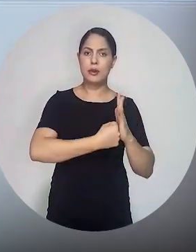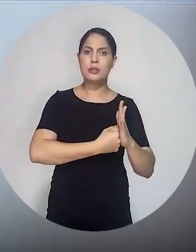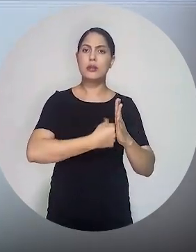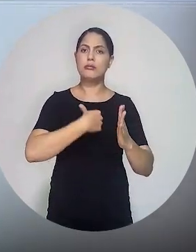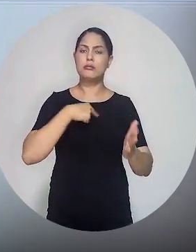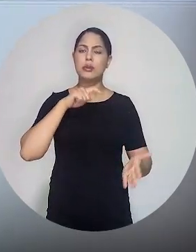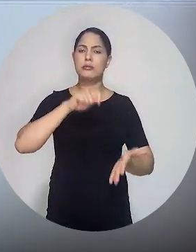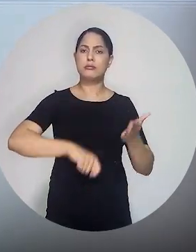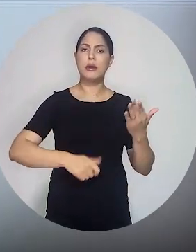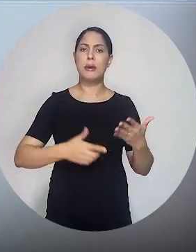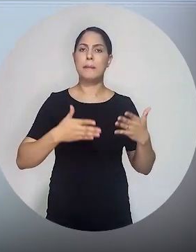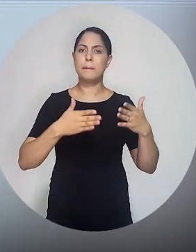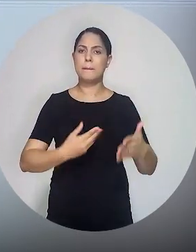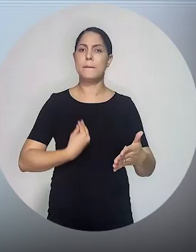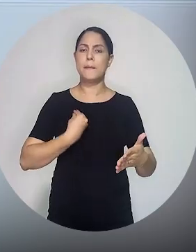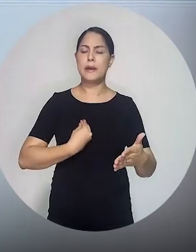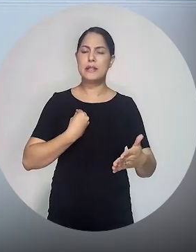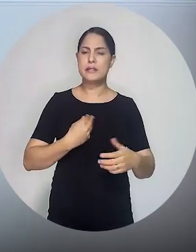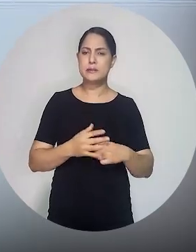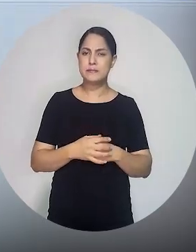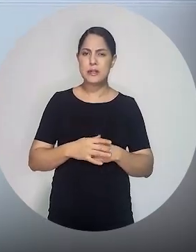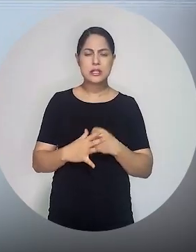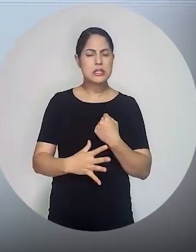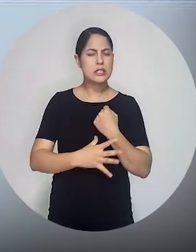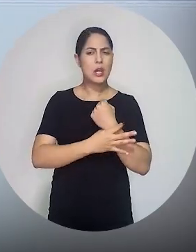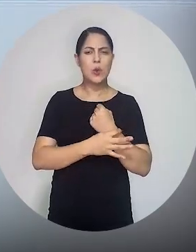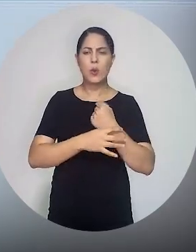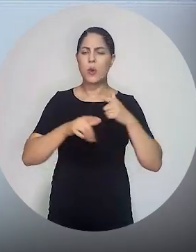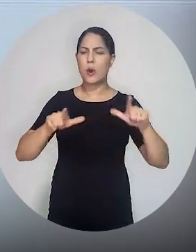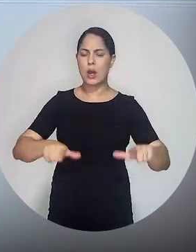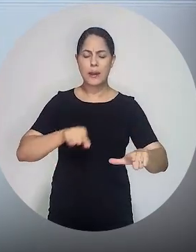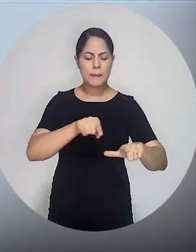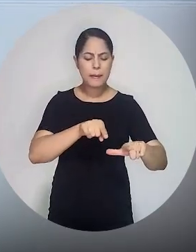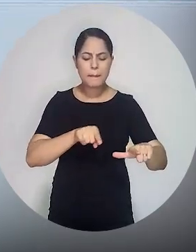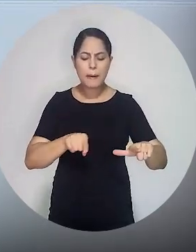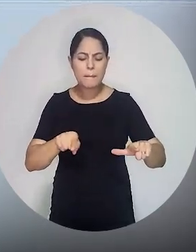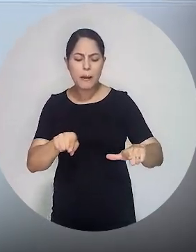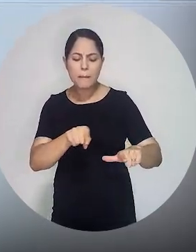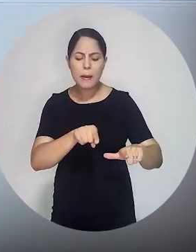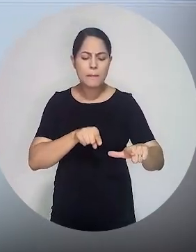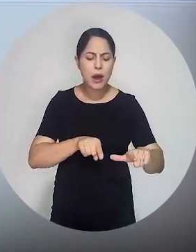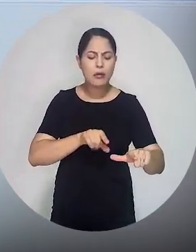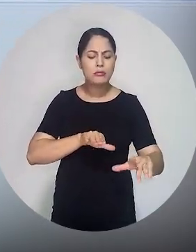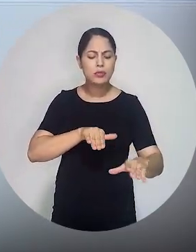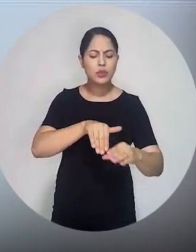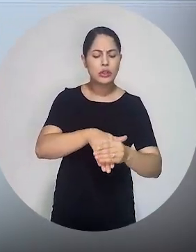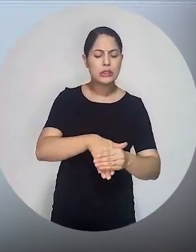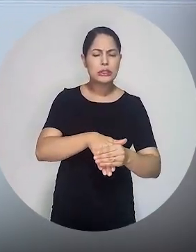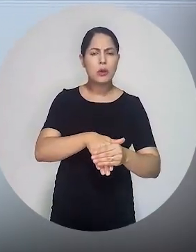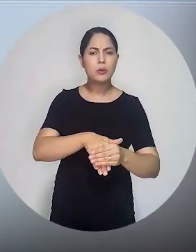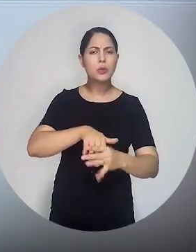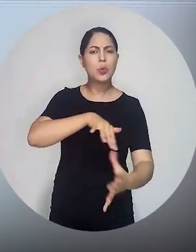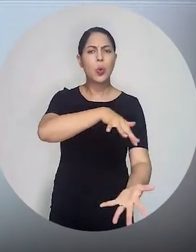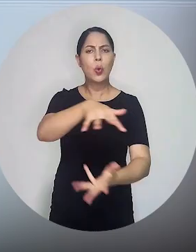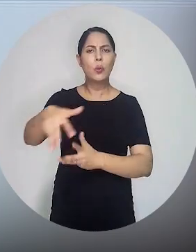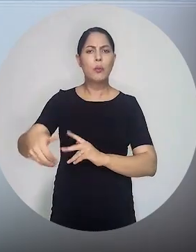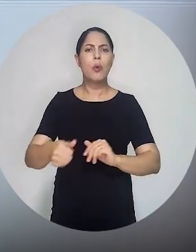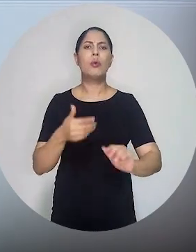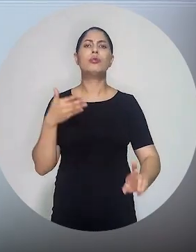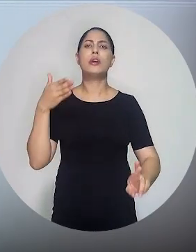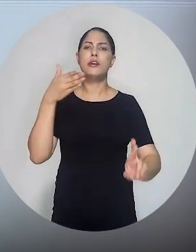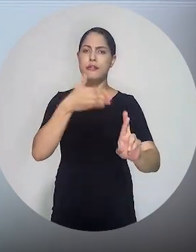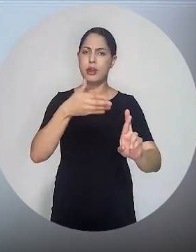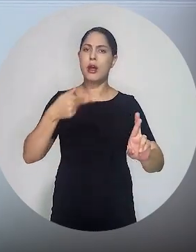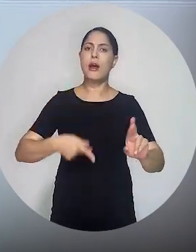e lacração dos sistemas eleitorais. Vi de perto o alto nível de segurança das nossas urnas eletrônicas,